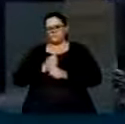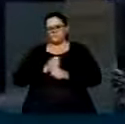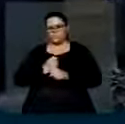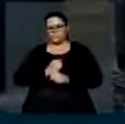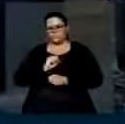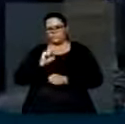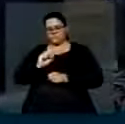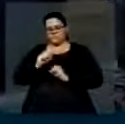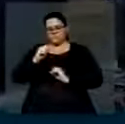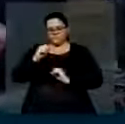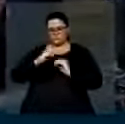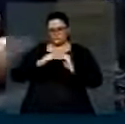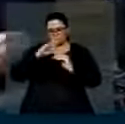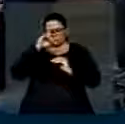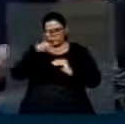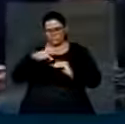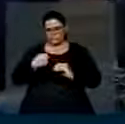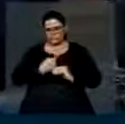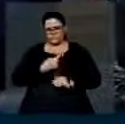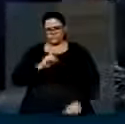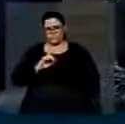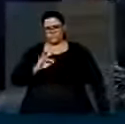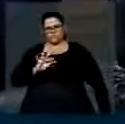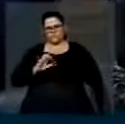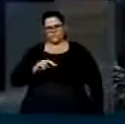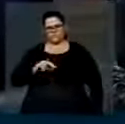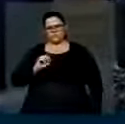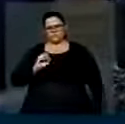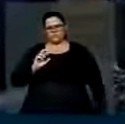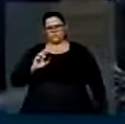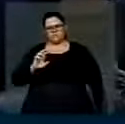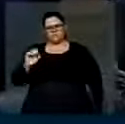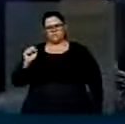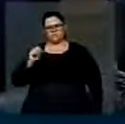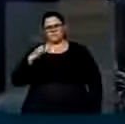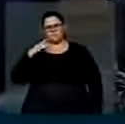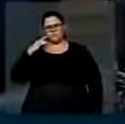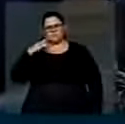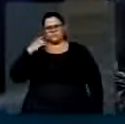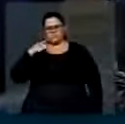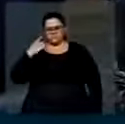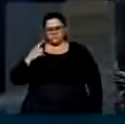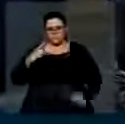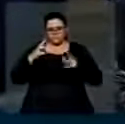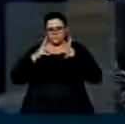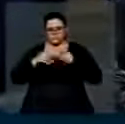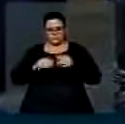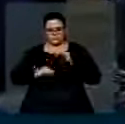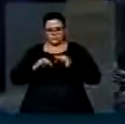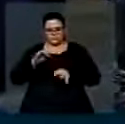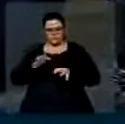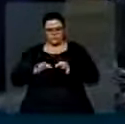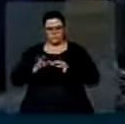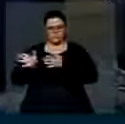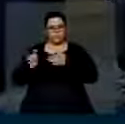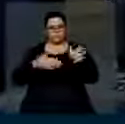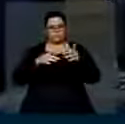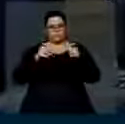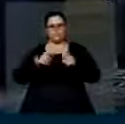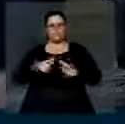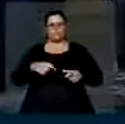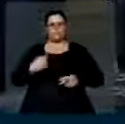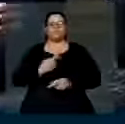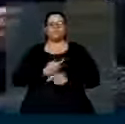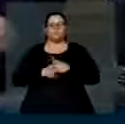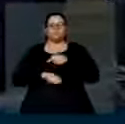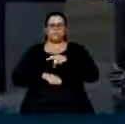nós tenhamos defensores públicos em todas as unidades jurisdicionais do nosso país a balança da justiça tem que estar em perfeito equilíbrio. Nós temos em todas